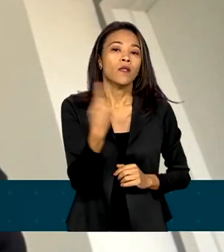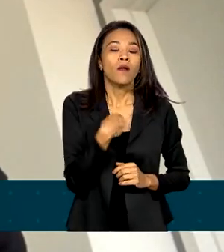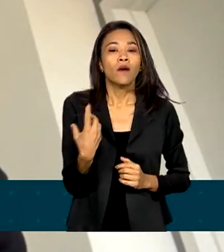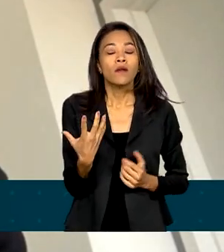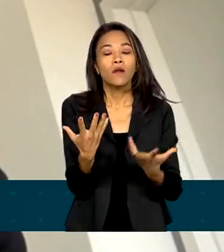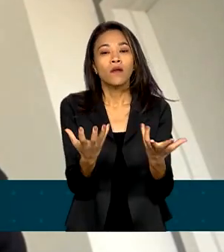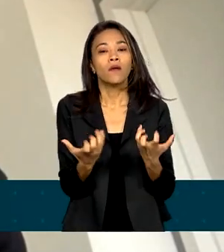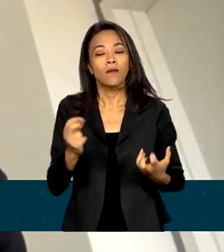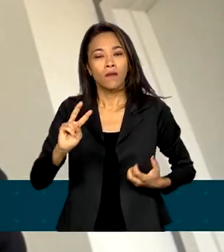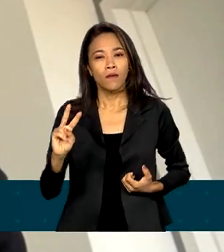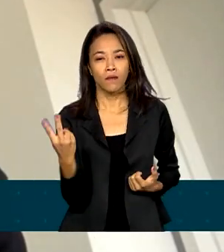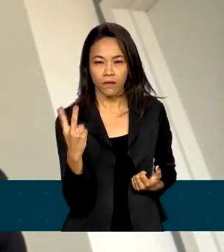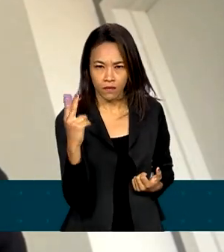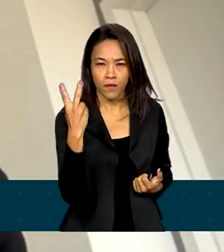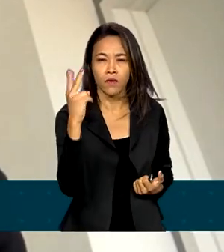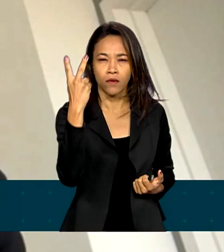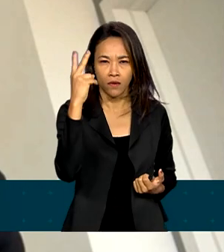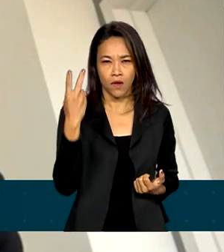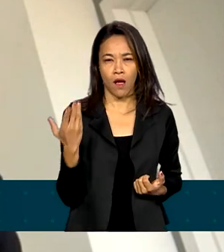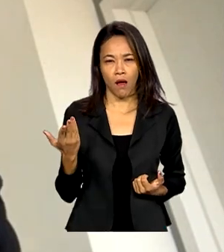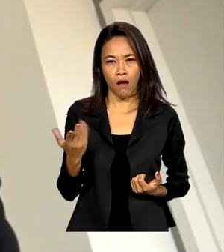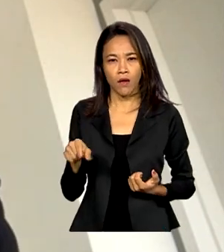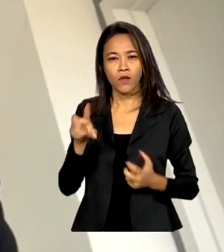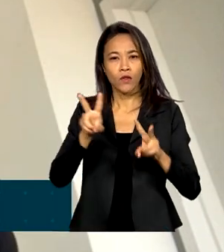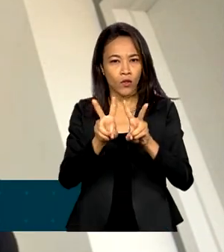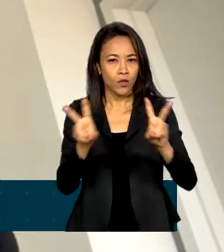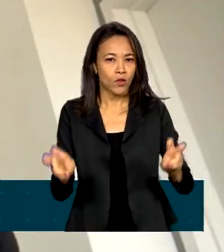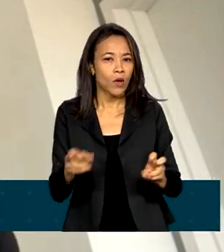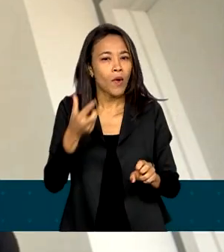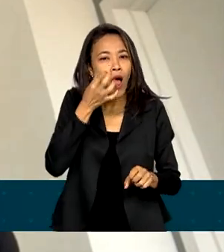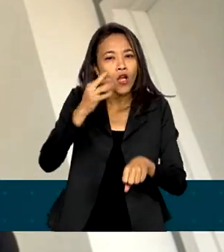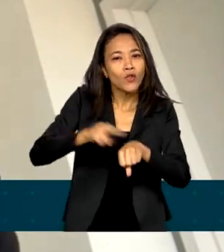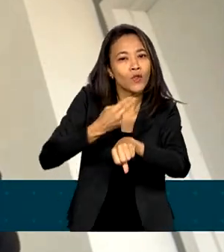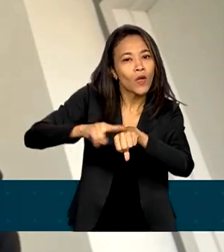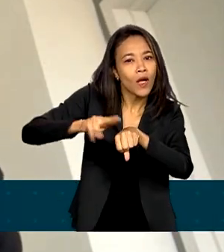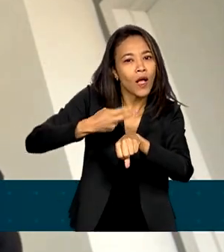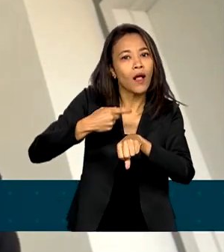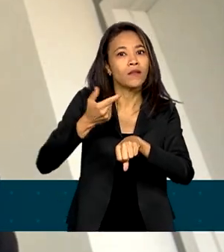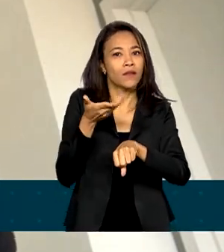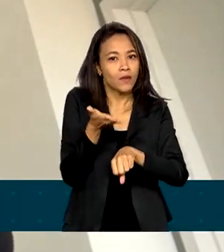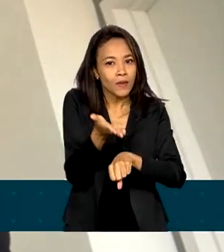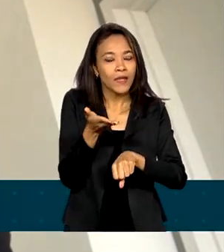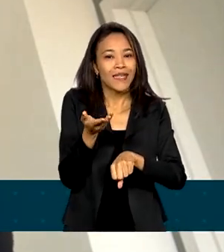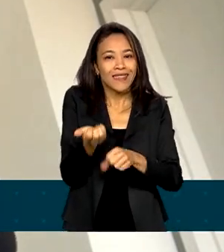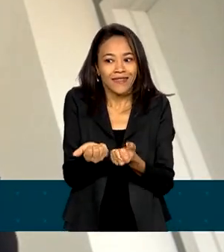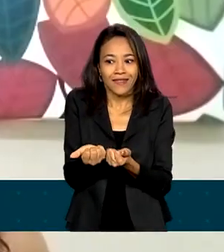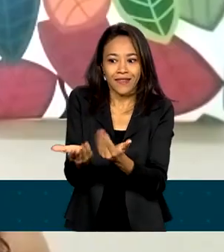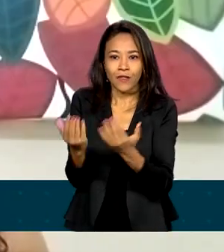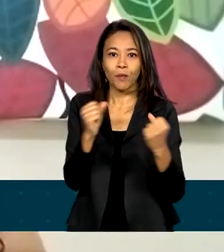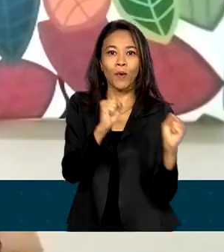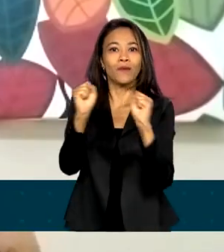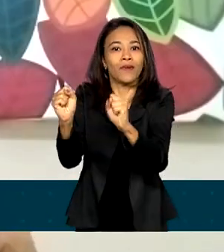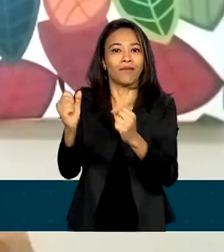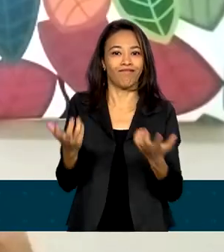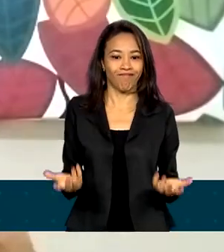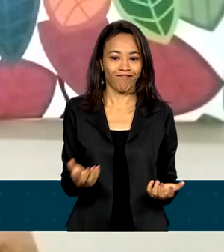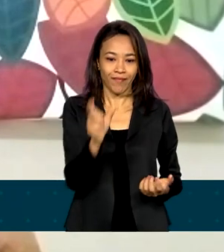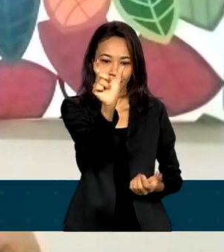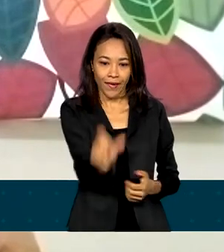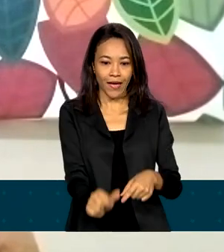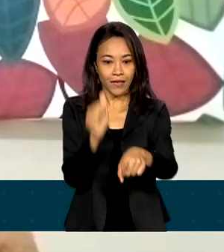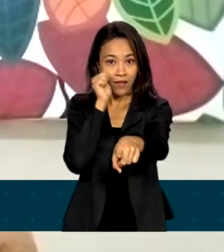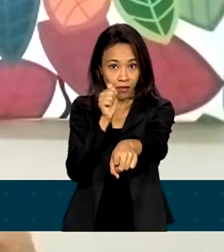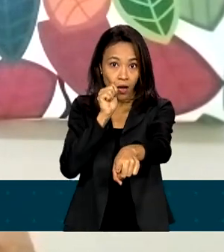produtiva do cacau, mas o melhor jeito de fazer isso é empoderando o chocolate. Patrícia é